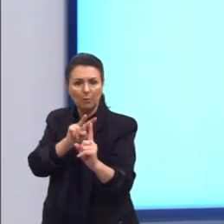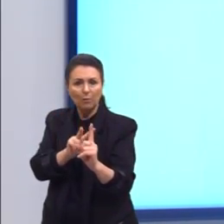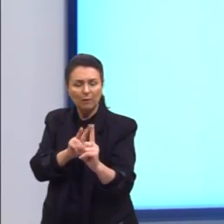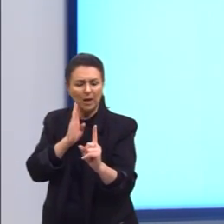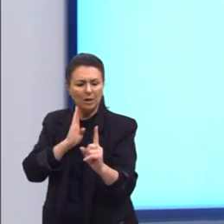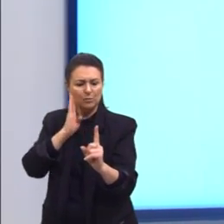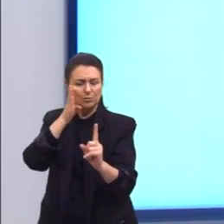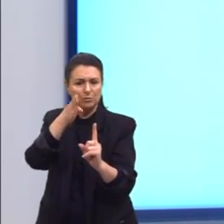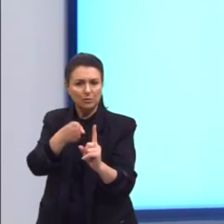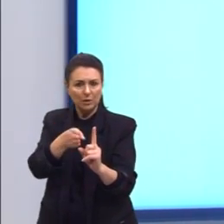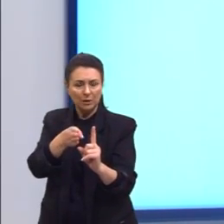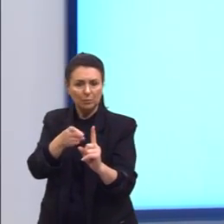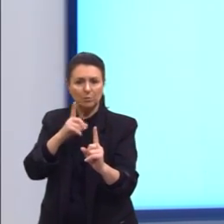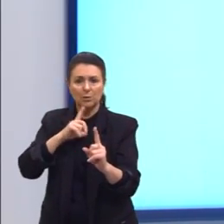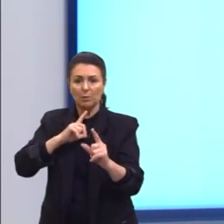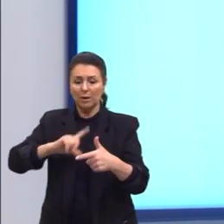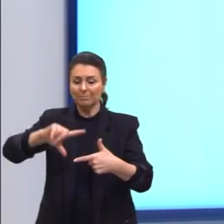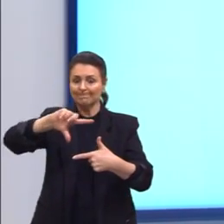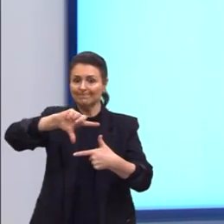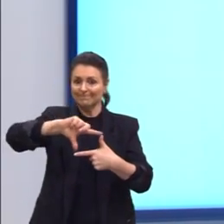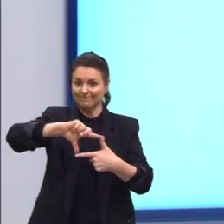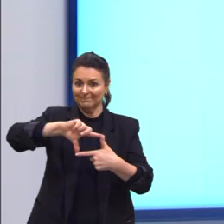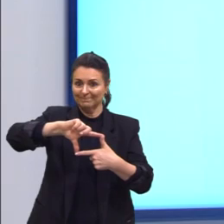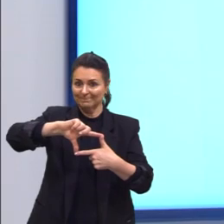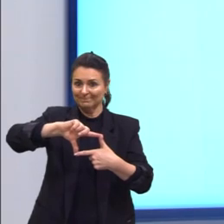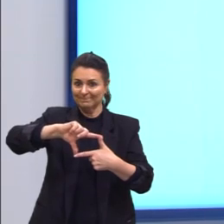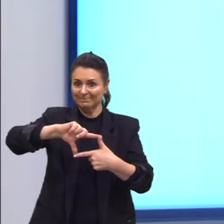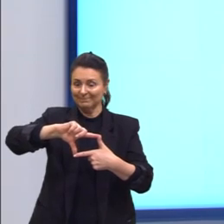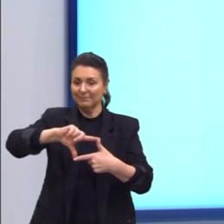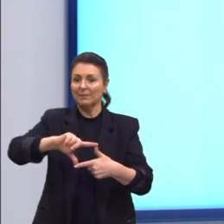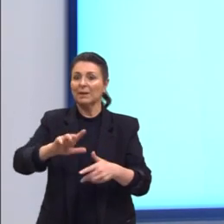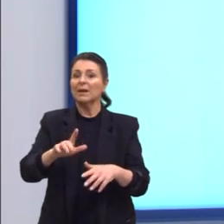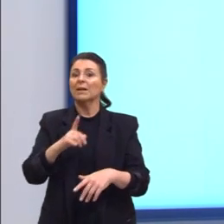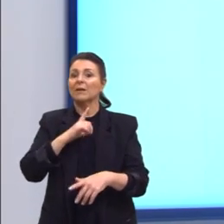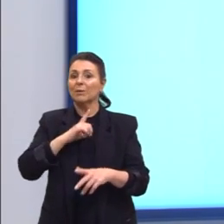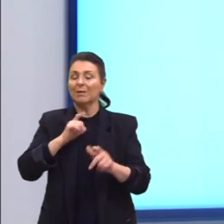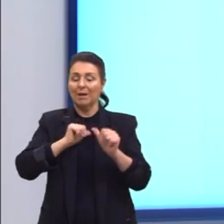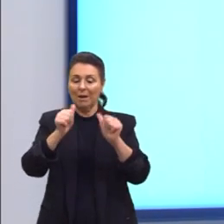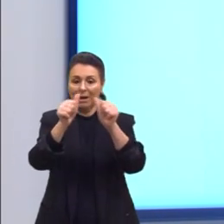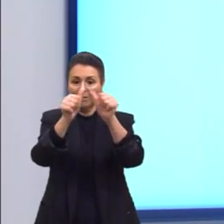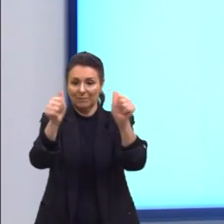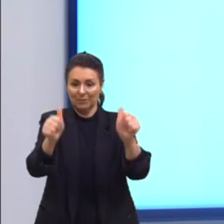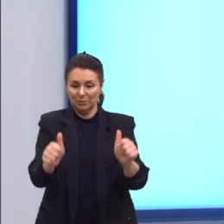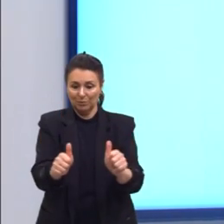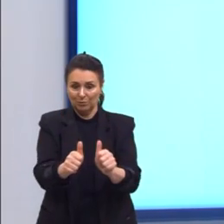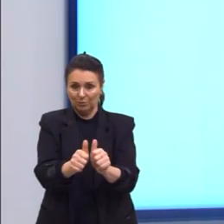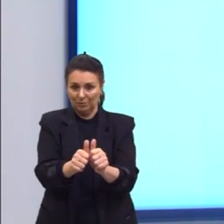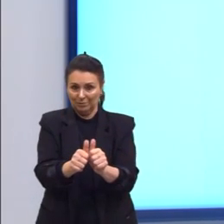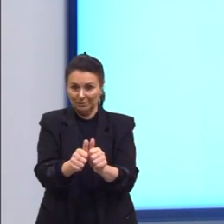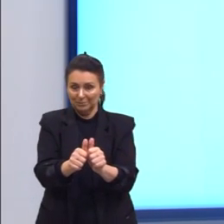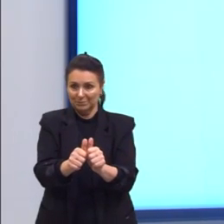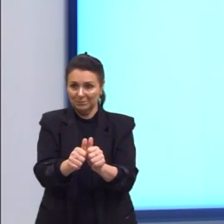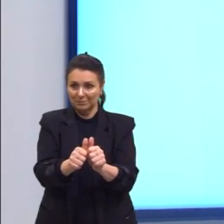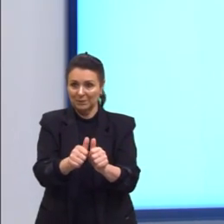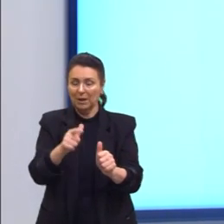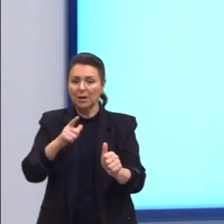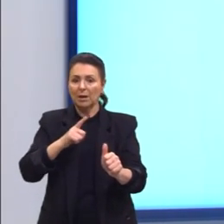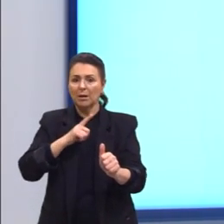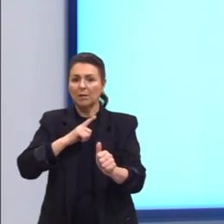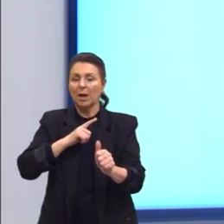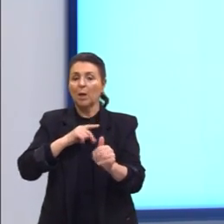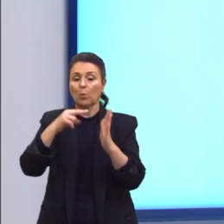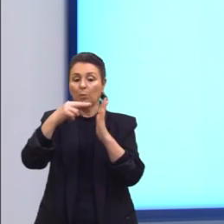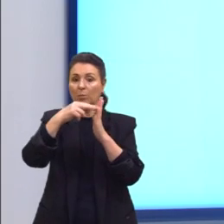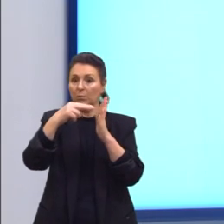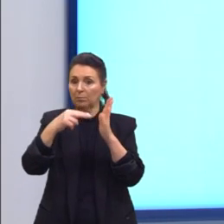são retangulares. Então, aqui nós temos a nossa figura. Ela traz ali, então, um prisma